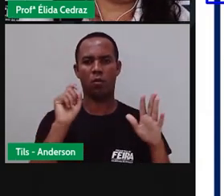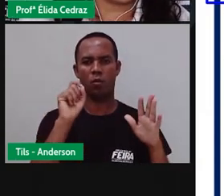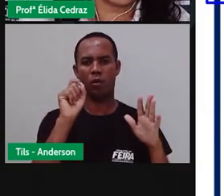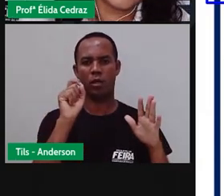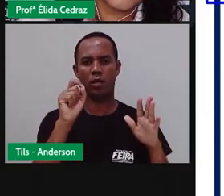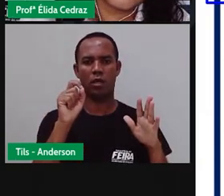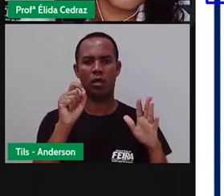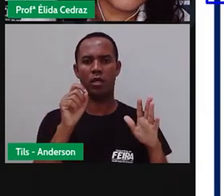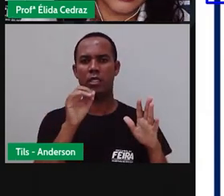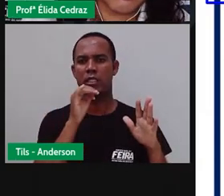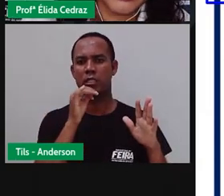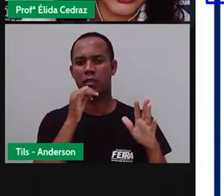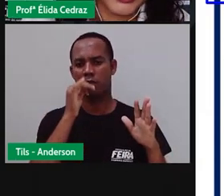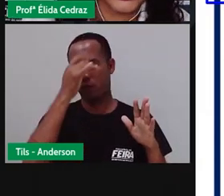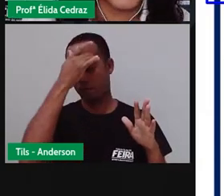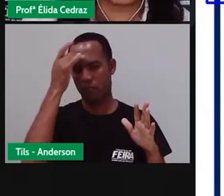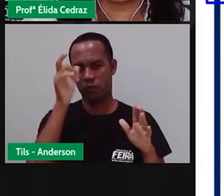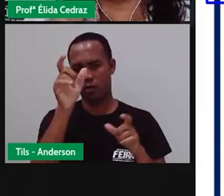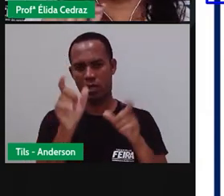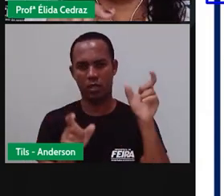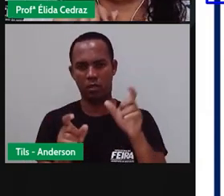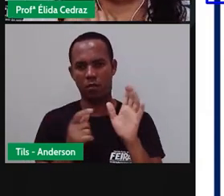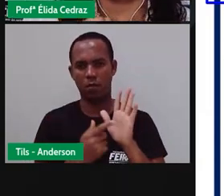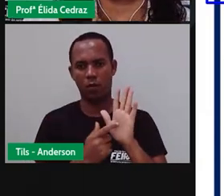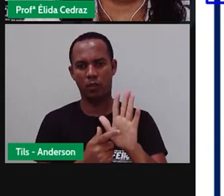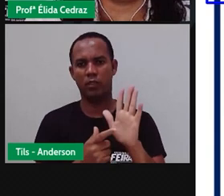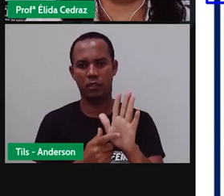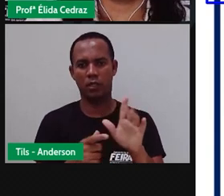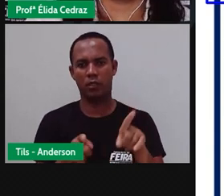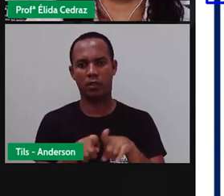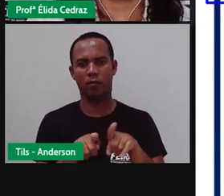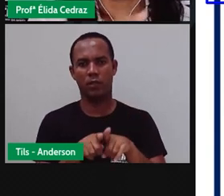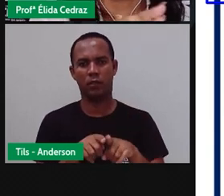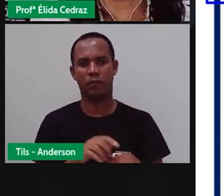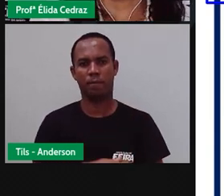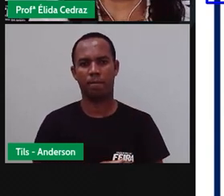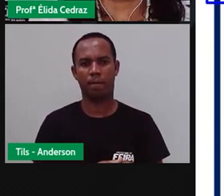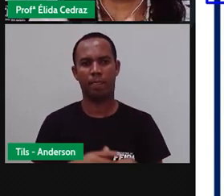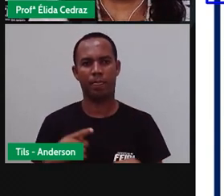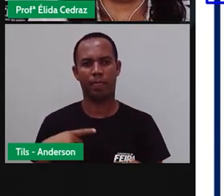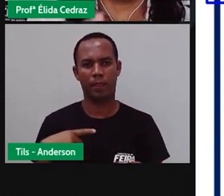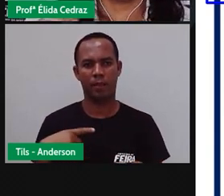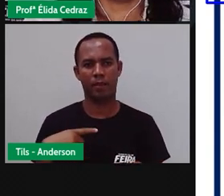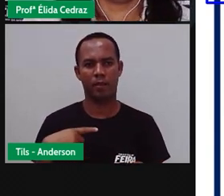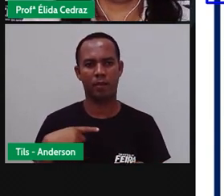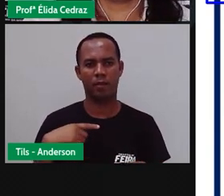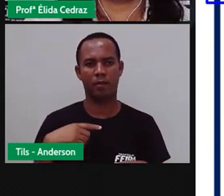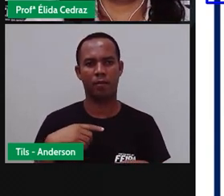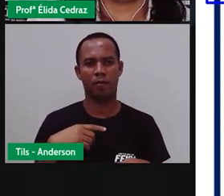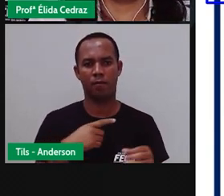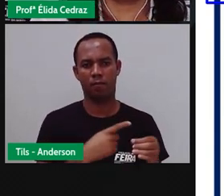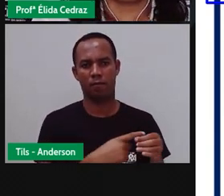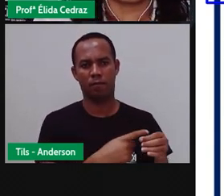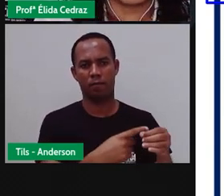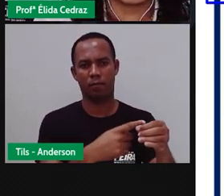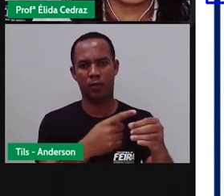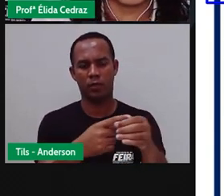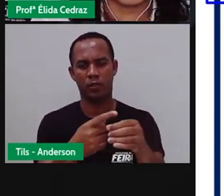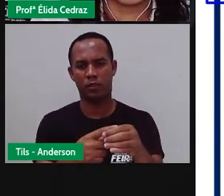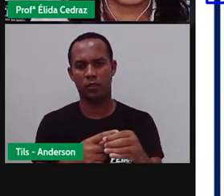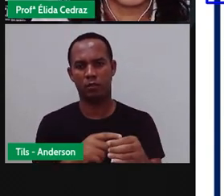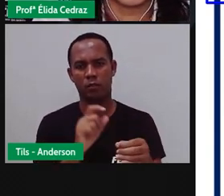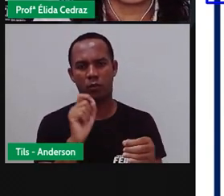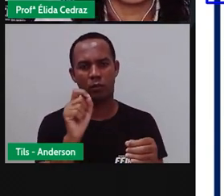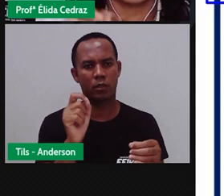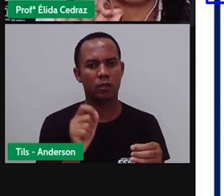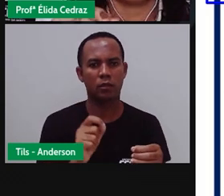autor quis mostrar pra gente. Aqui tem que os municípios do norte de Minas enfrentam consequências